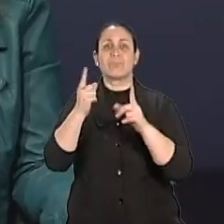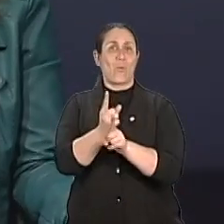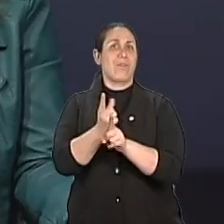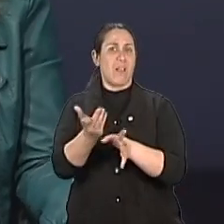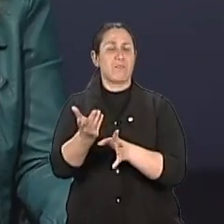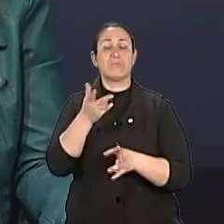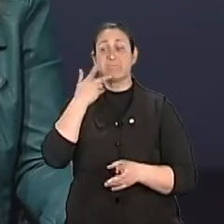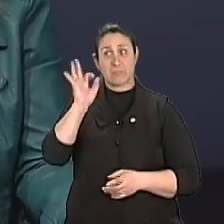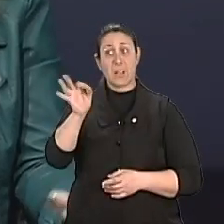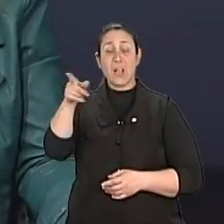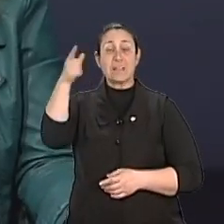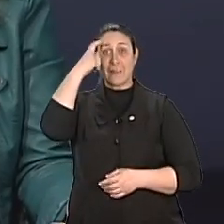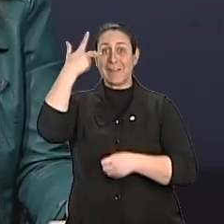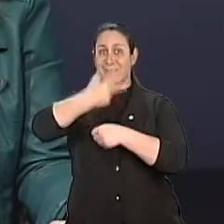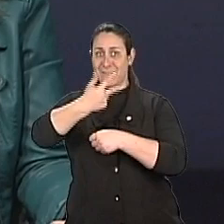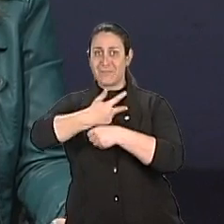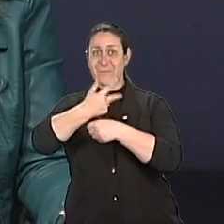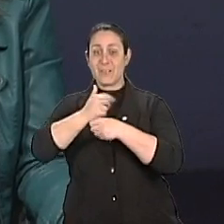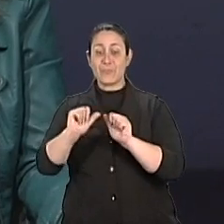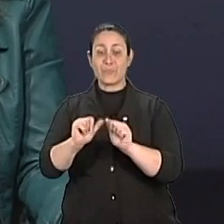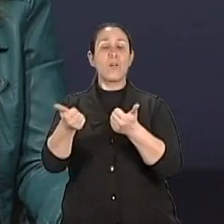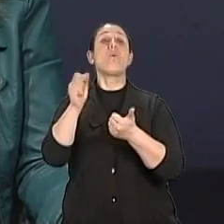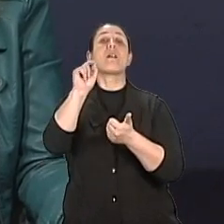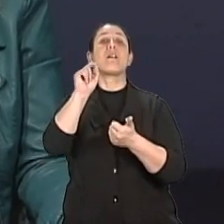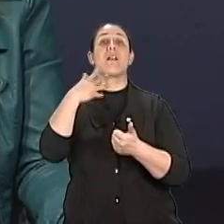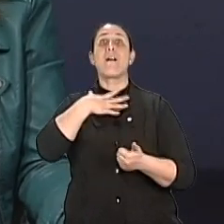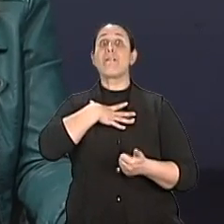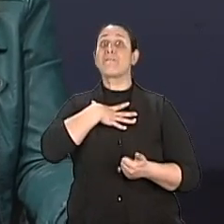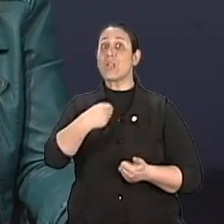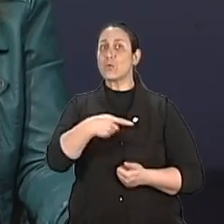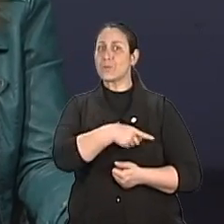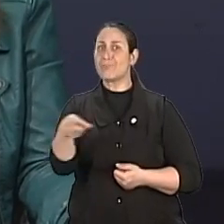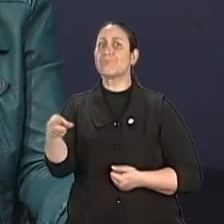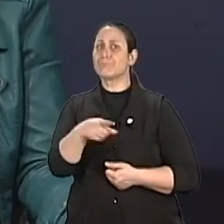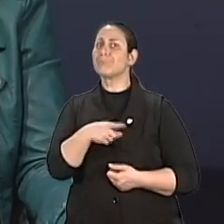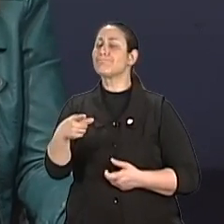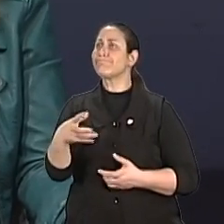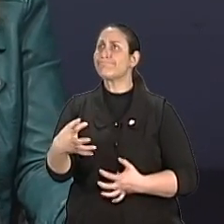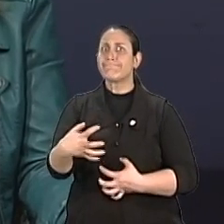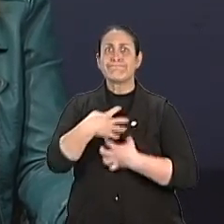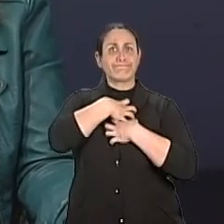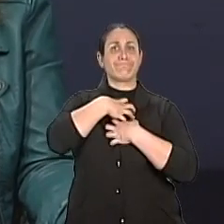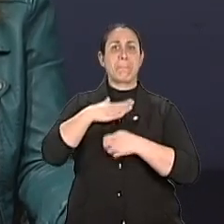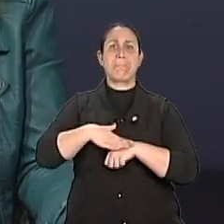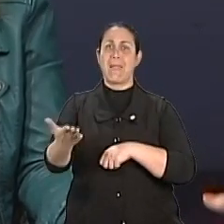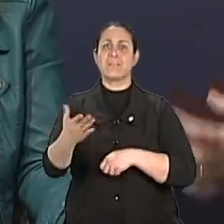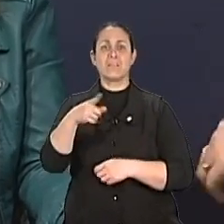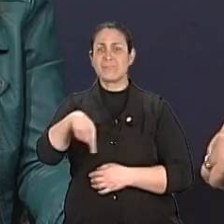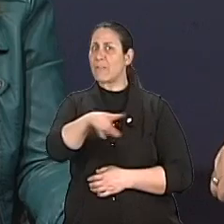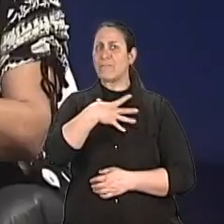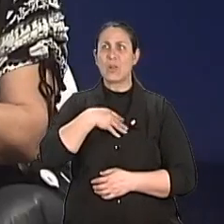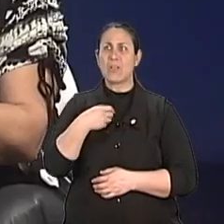o divórcio na terceira idade é sentido pelos filhos como uma questão muito complicada. Os filhos normalmente não recebem muito bem.